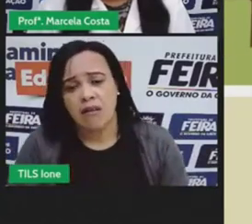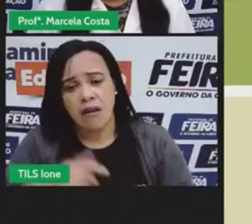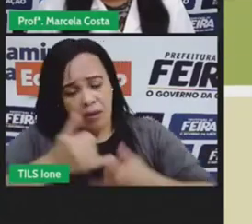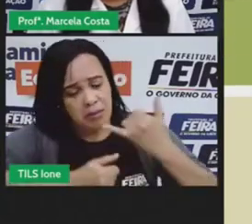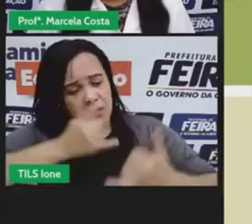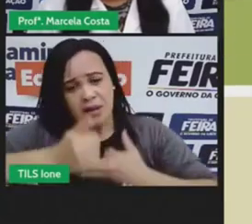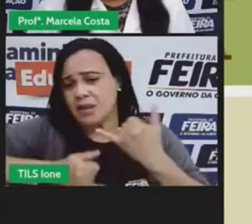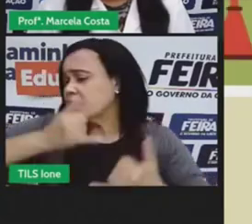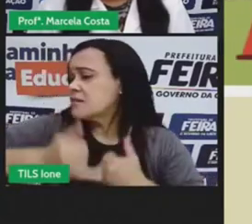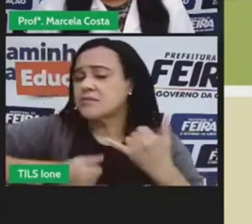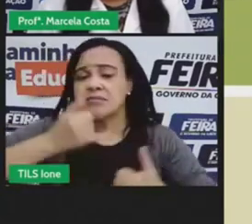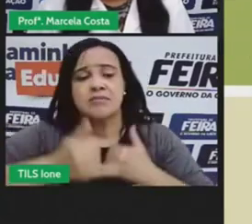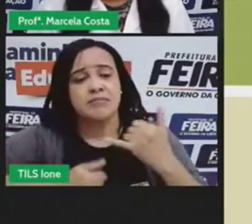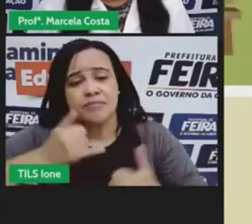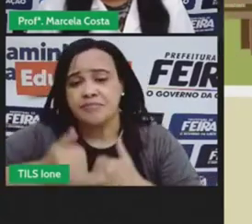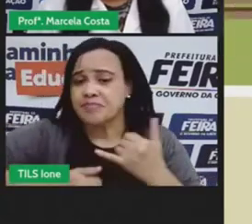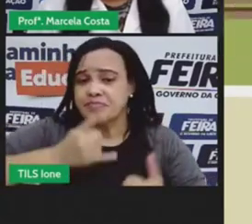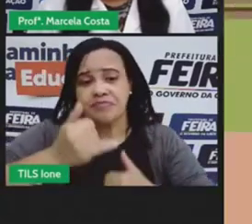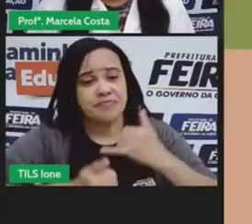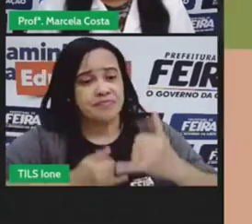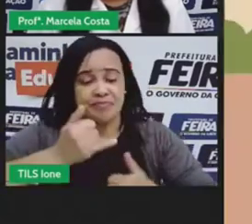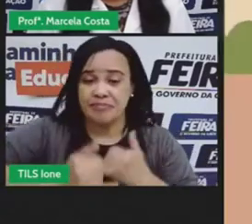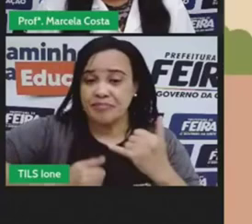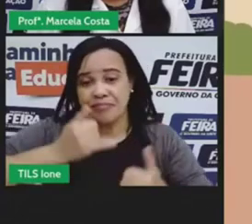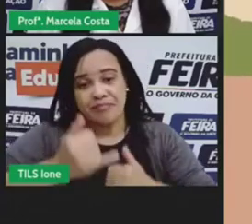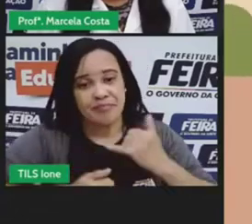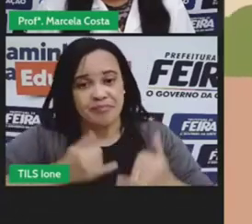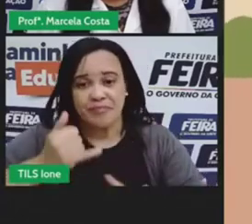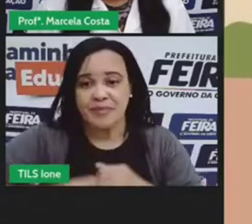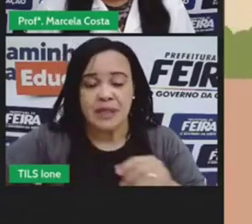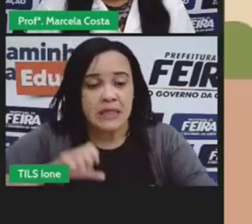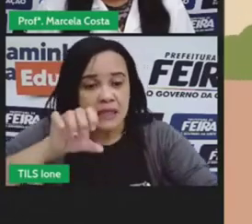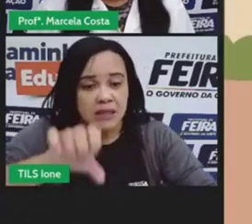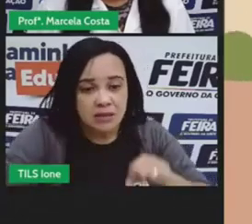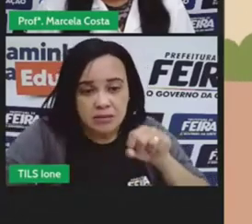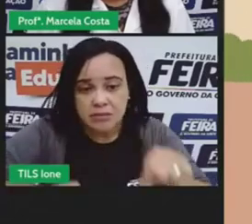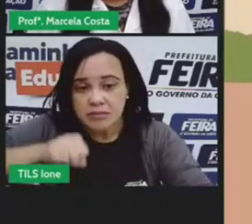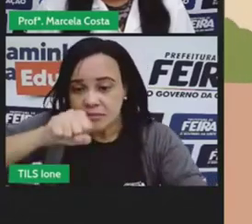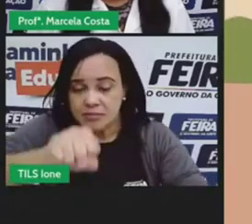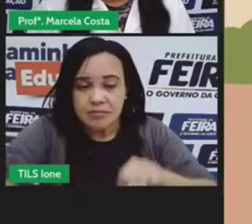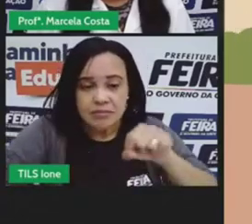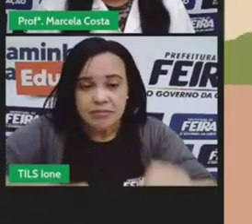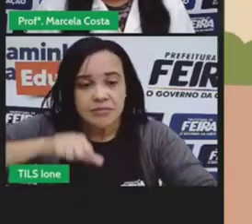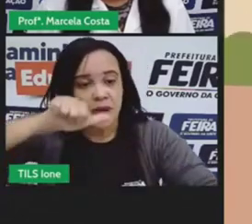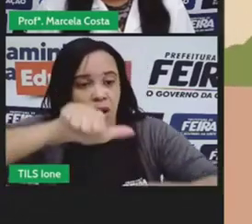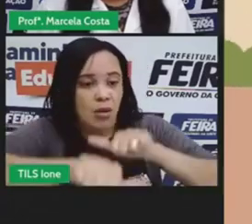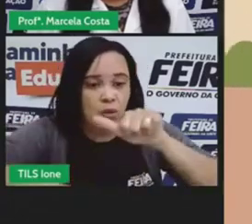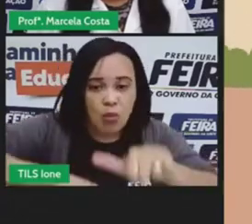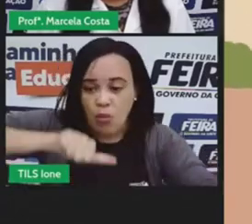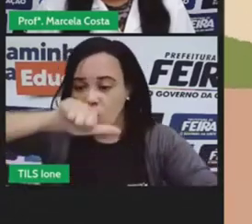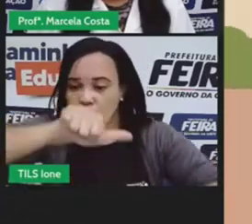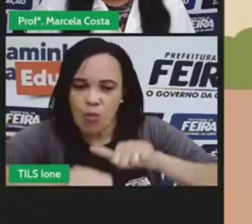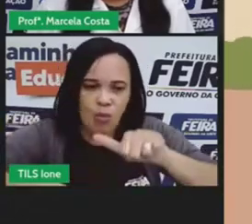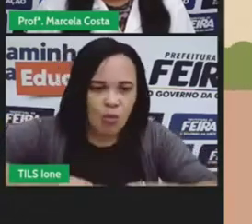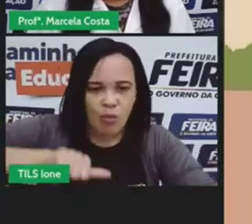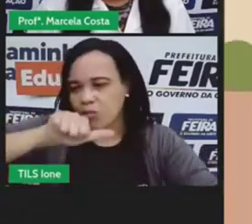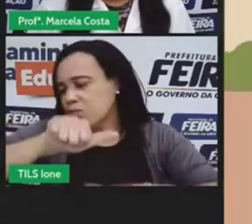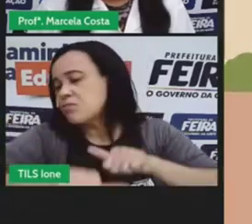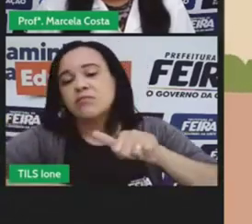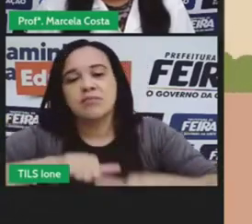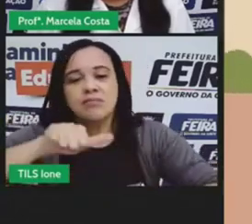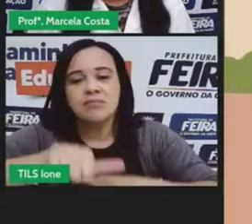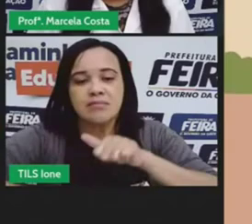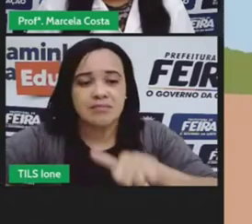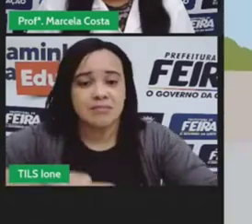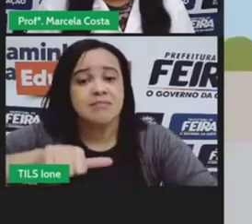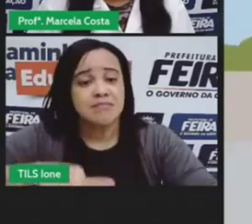com os amigos, ela é uma coisa que você quis ter. Mas pode ser que no futuro você vire um ciclista profissional e precise da bicicleta